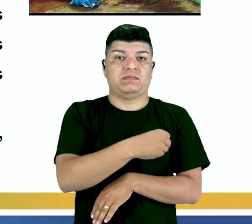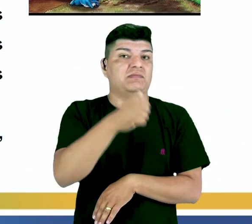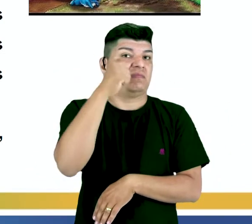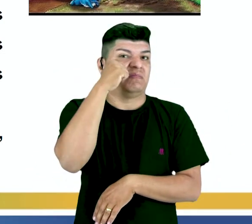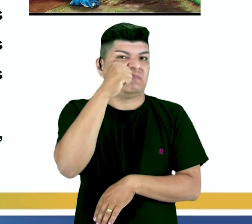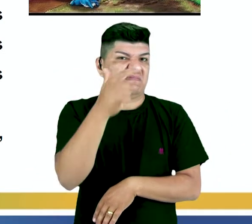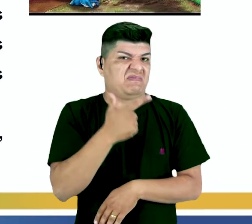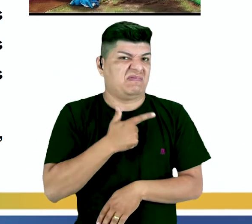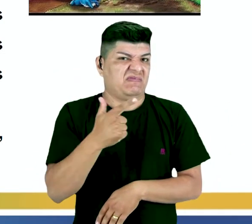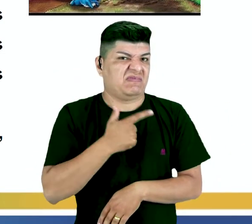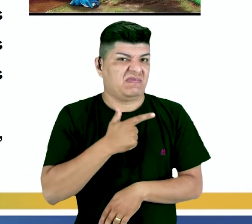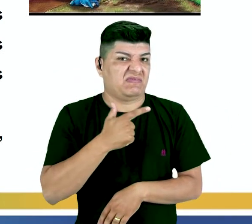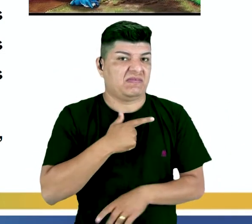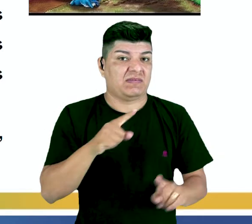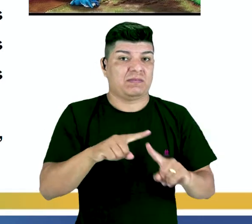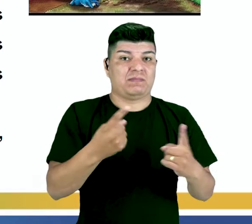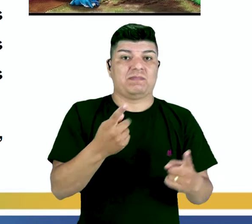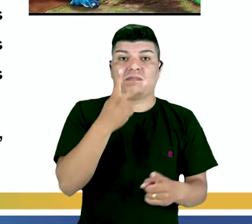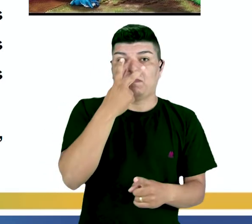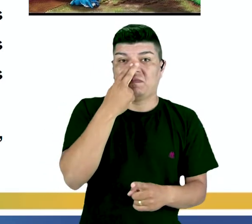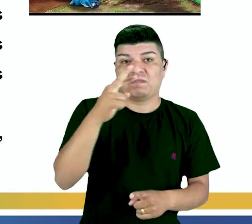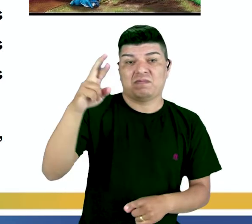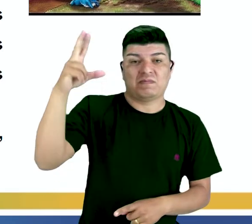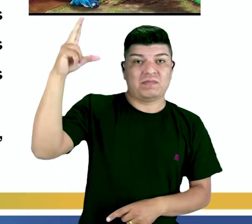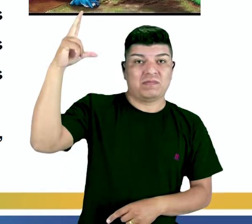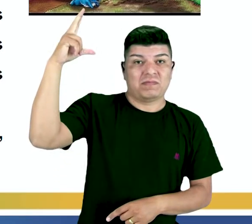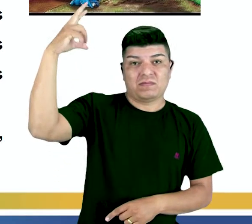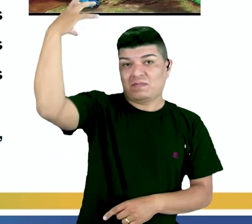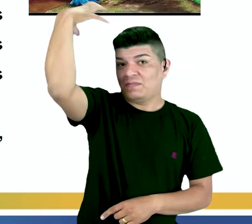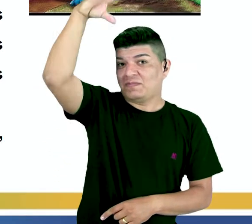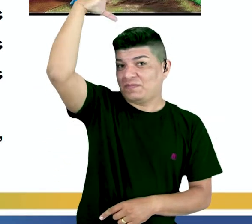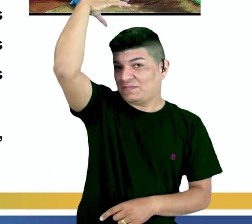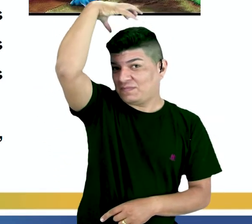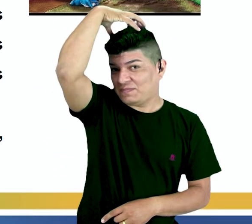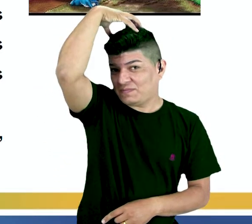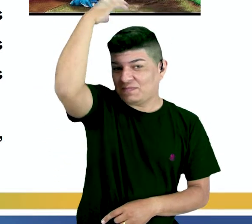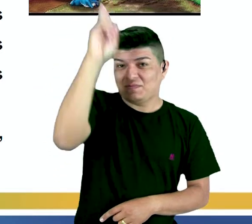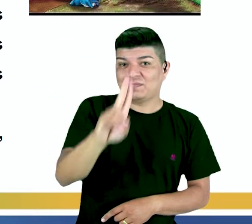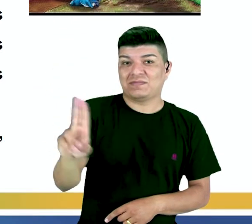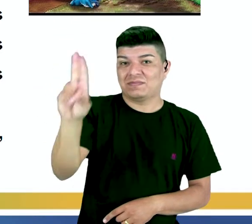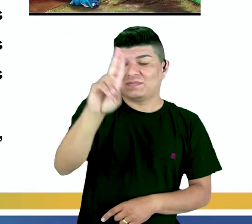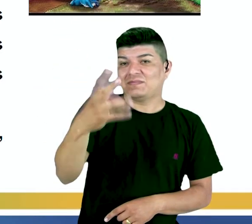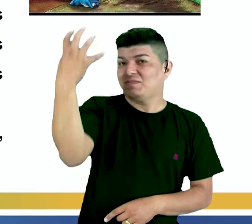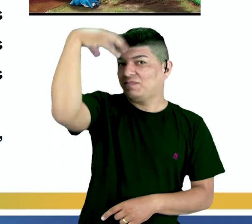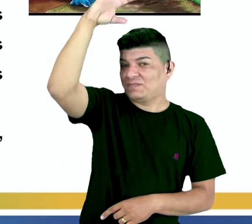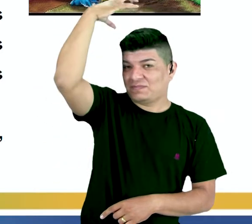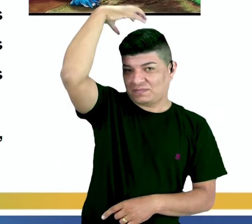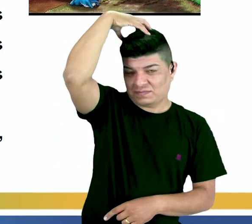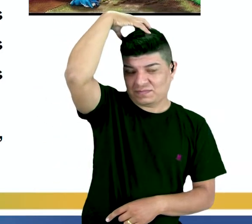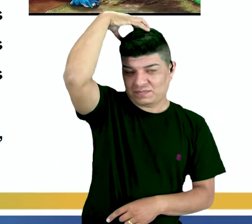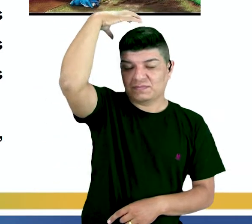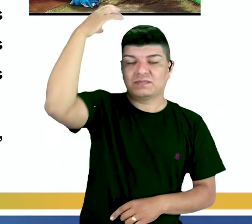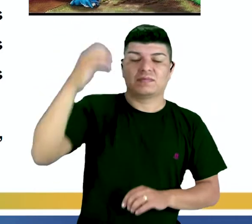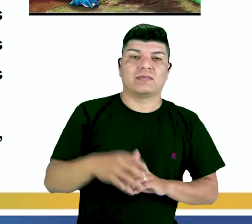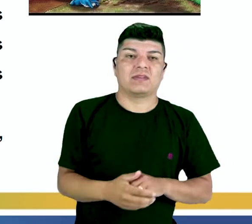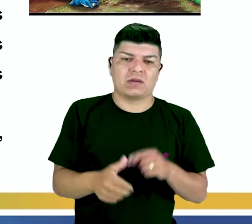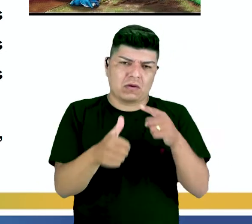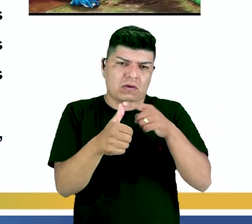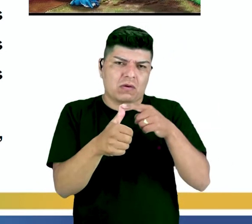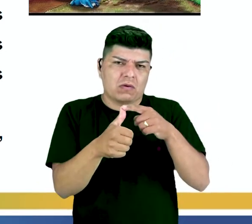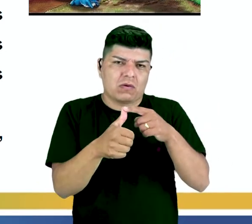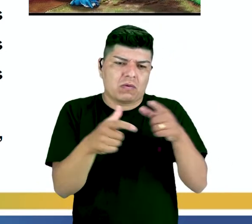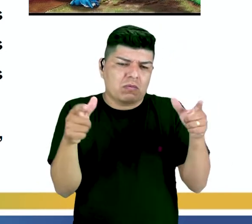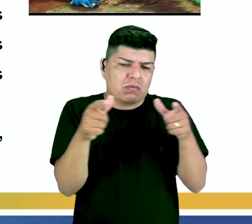queria que elas parecessem princesas, por isso usavam coroas na cabeça. O Pequeno Polegar, muito esperto,